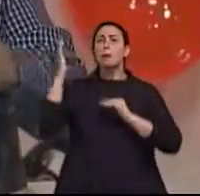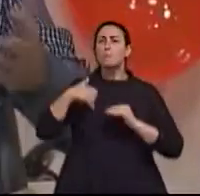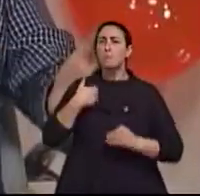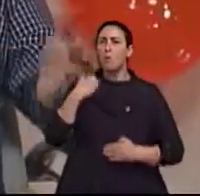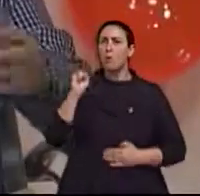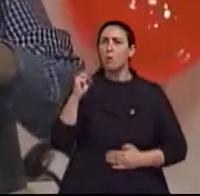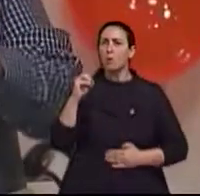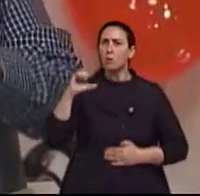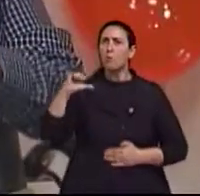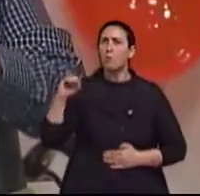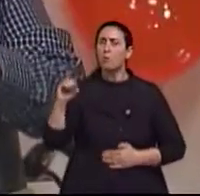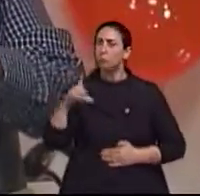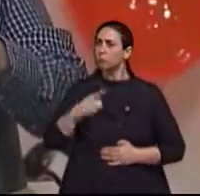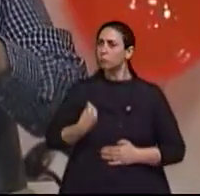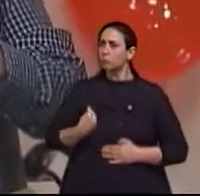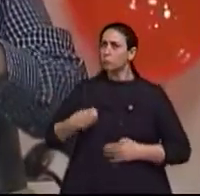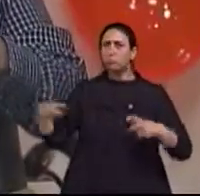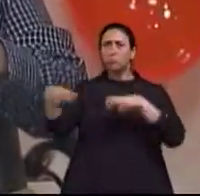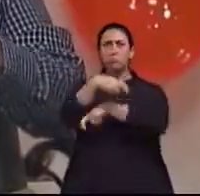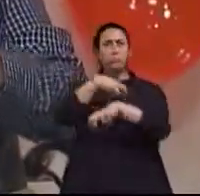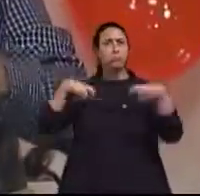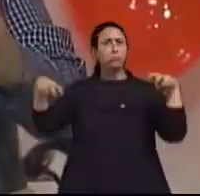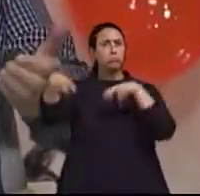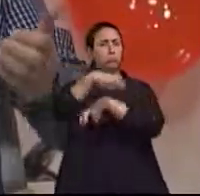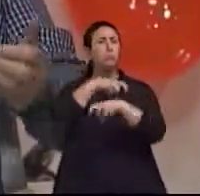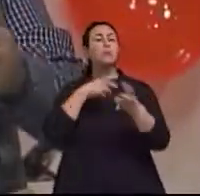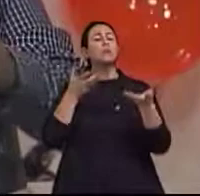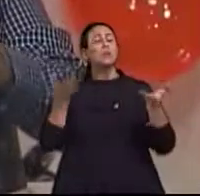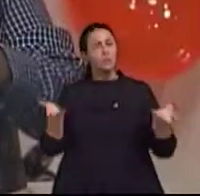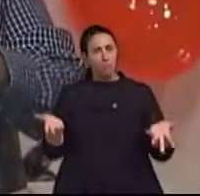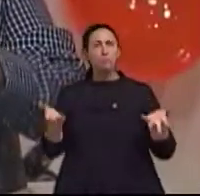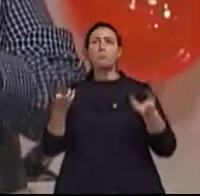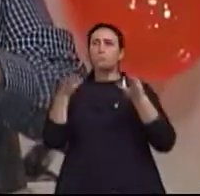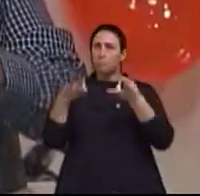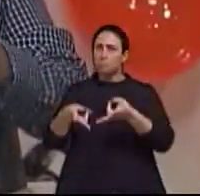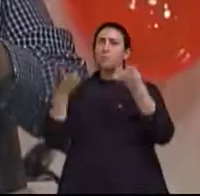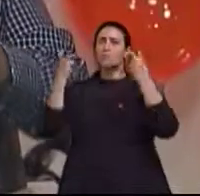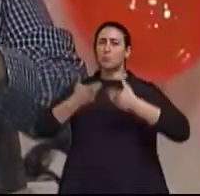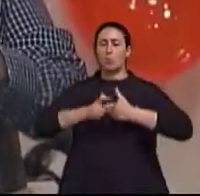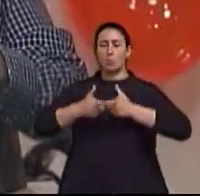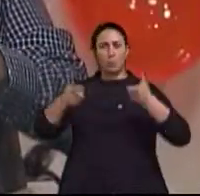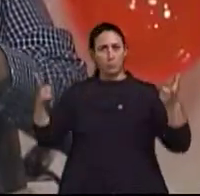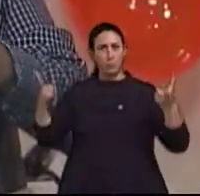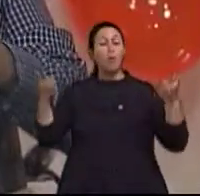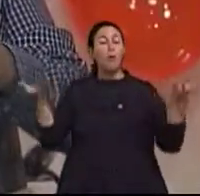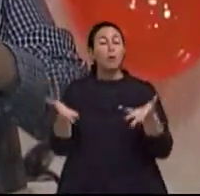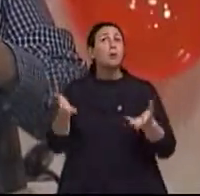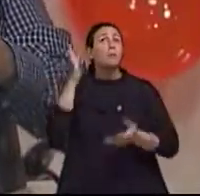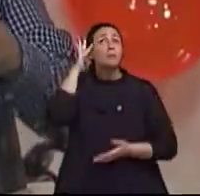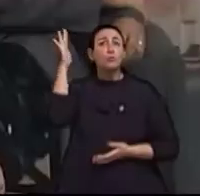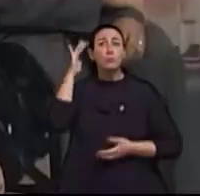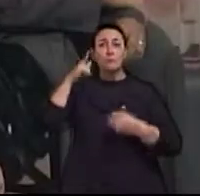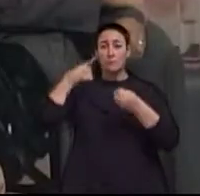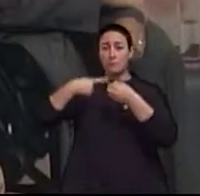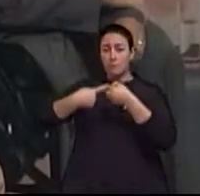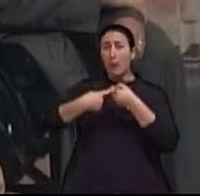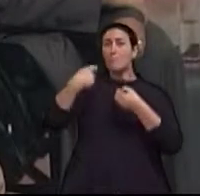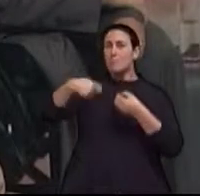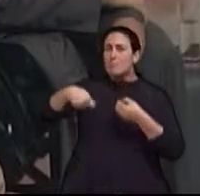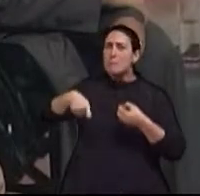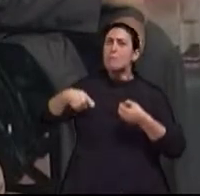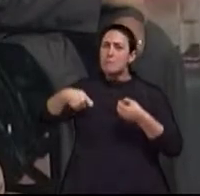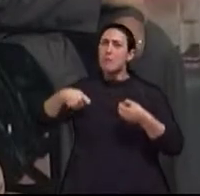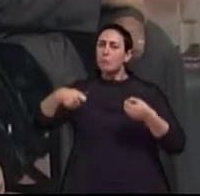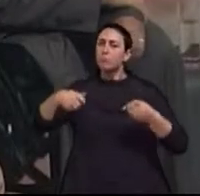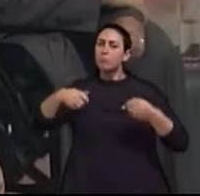Então, se já está difícil, nós temos observado que existe uma dificuldade bastante grande deles se deslocomoverem agora, se nós não nos prepararmos, que